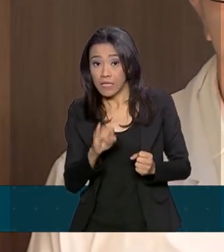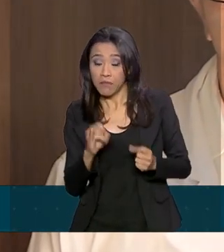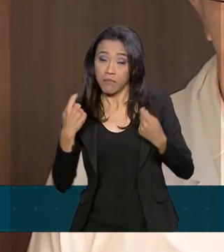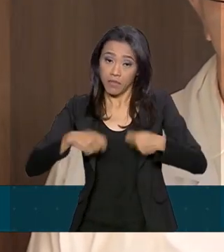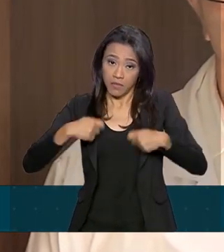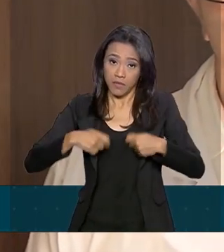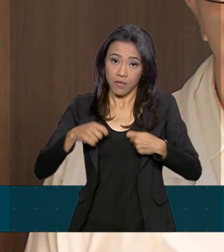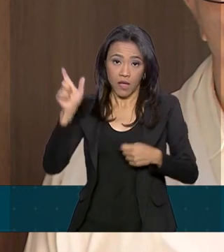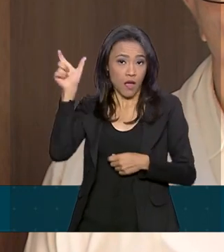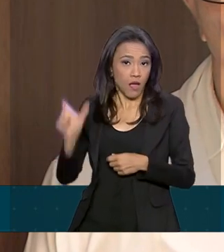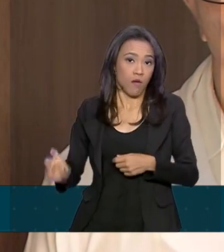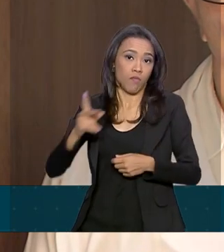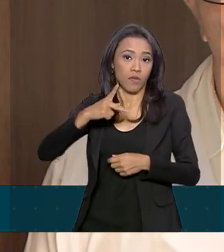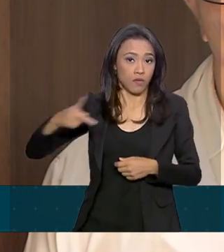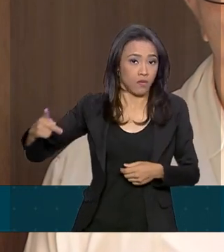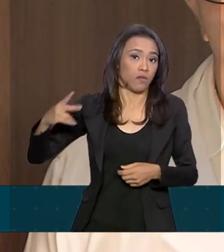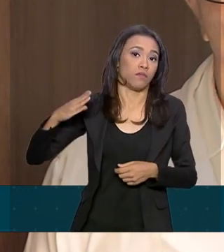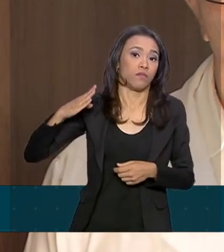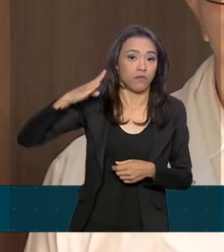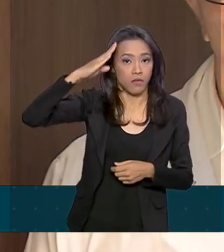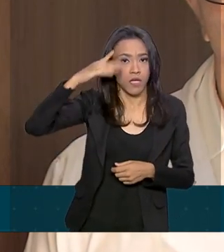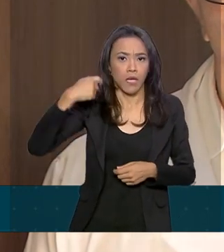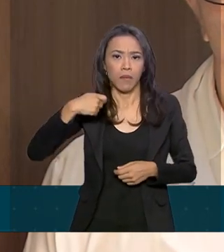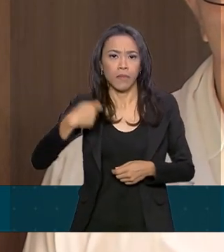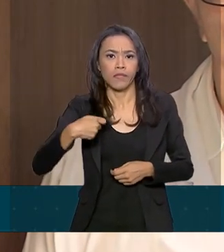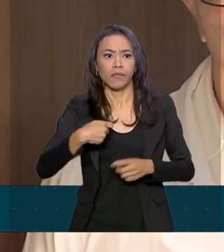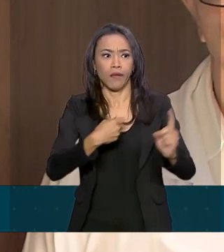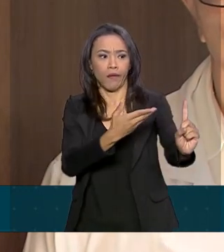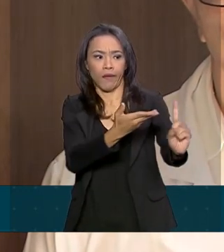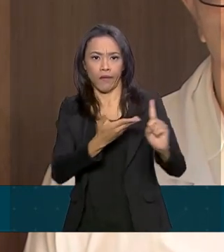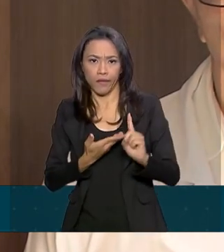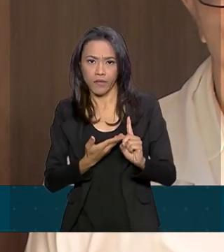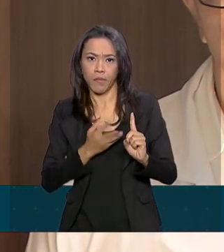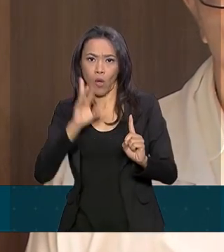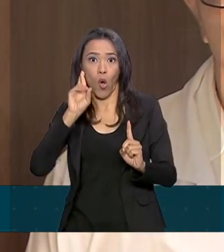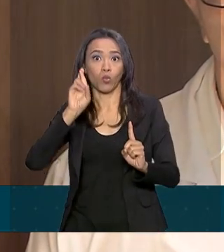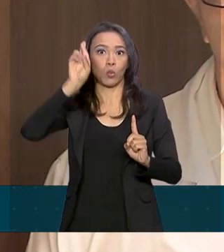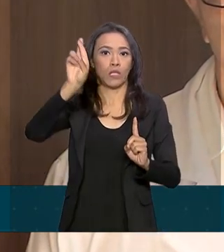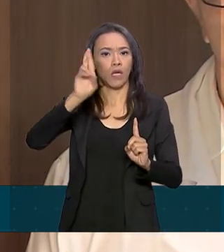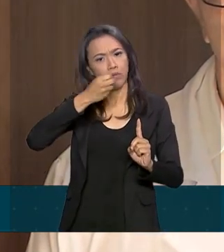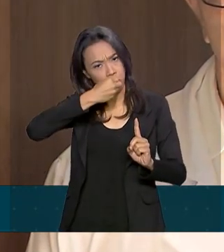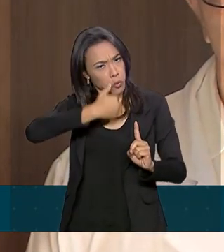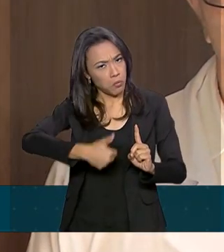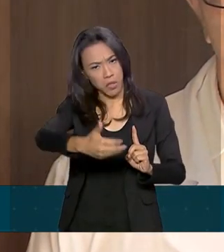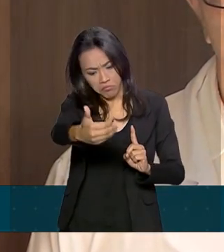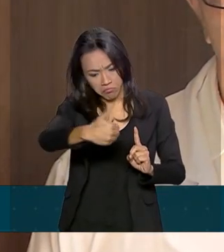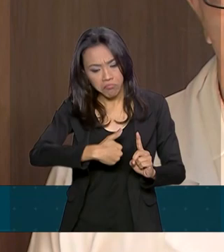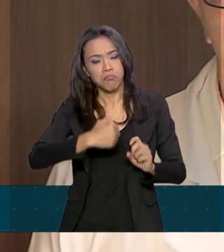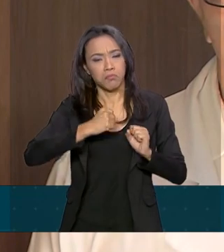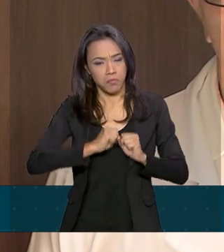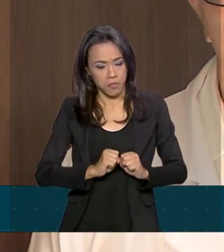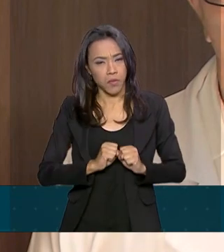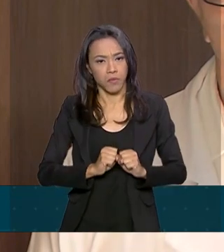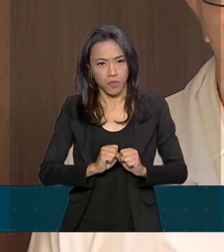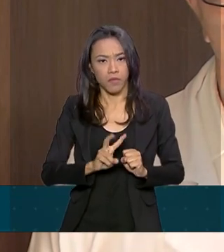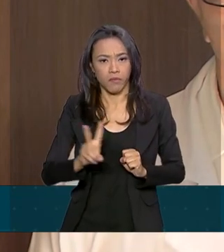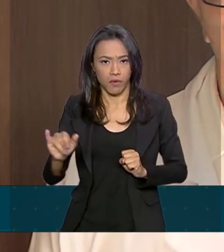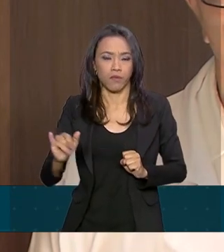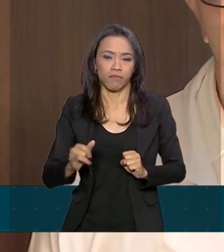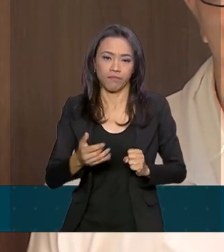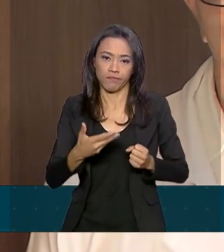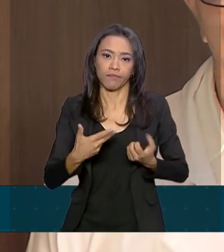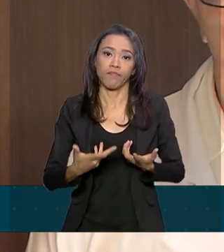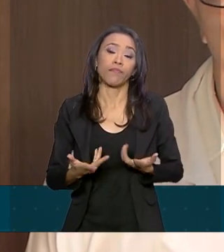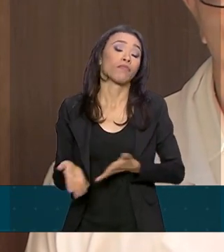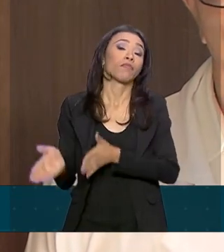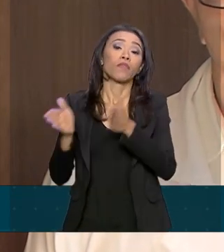presidente da República receber alguma autoridade, ele o fará. Com relação à forma como ele vai